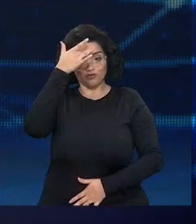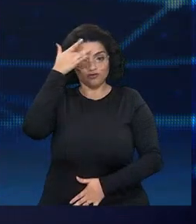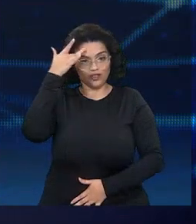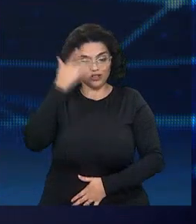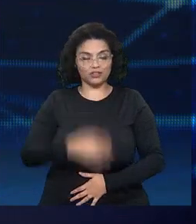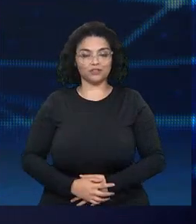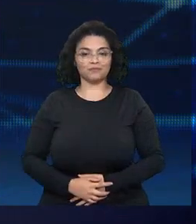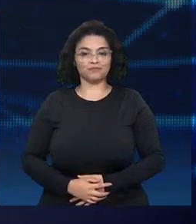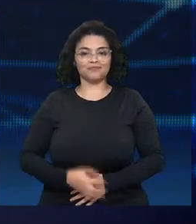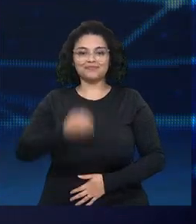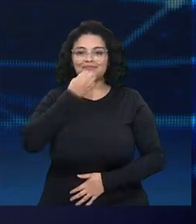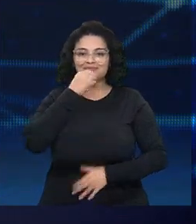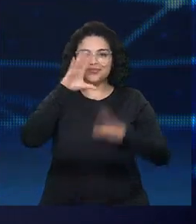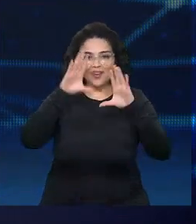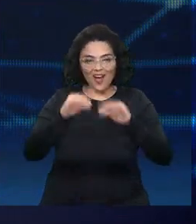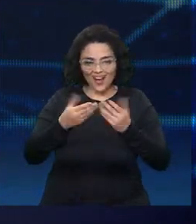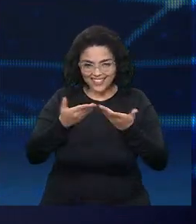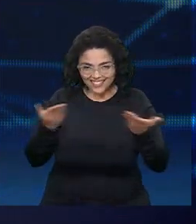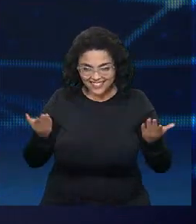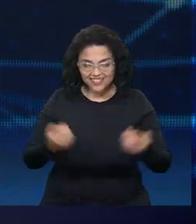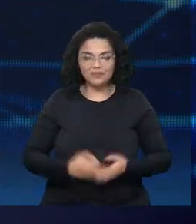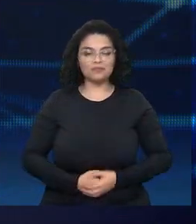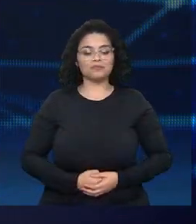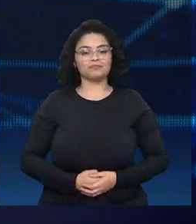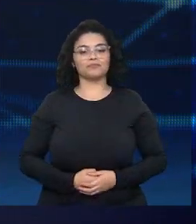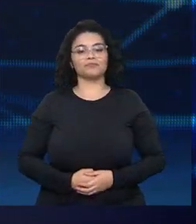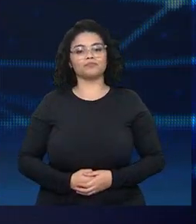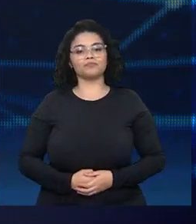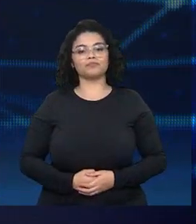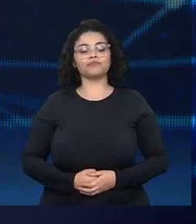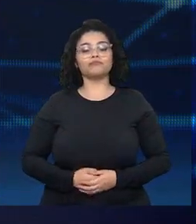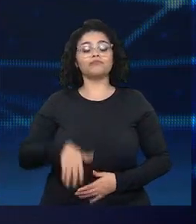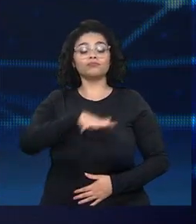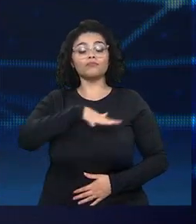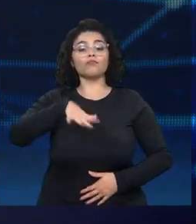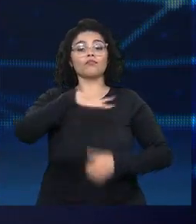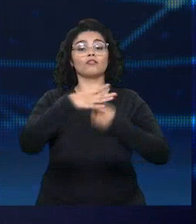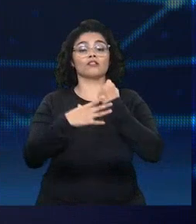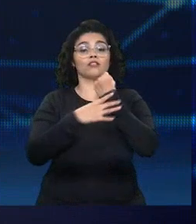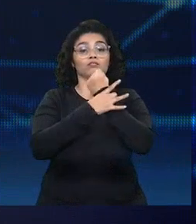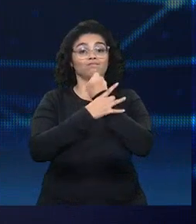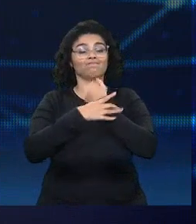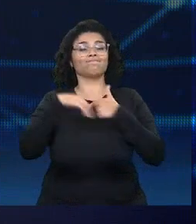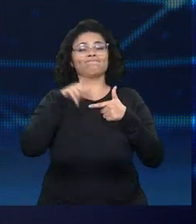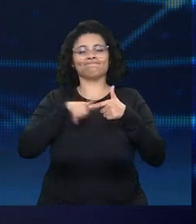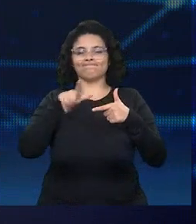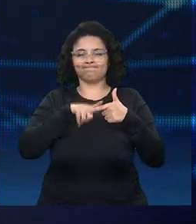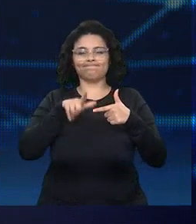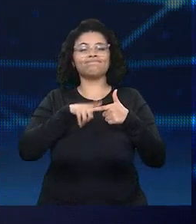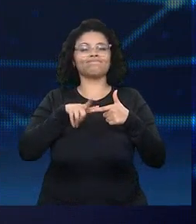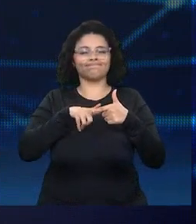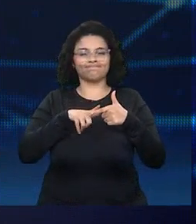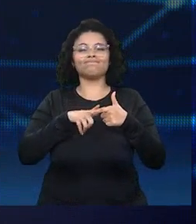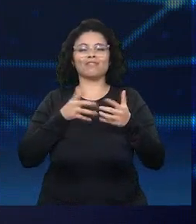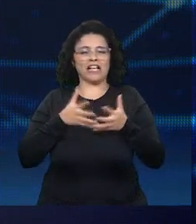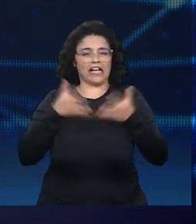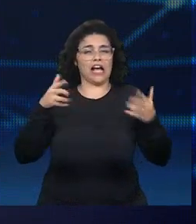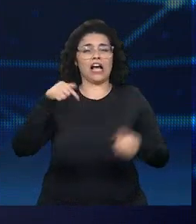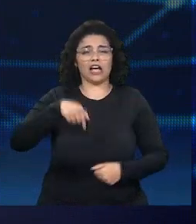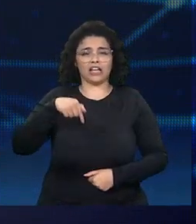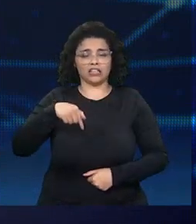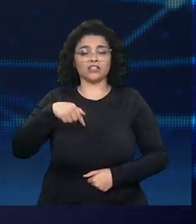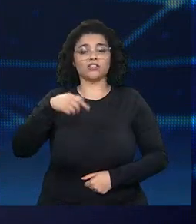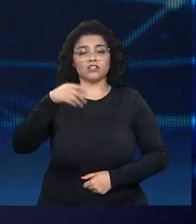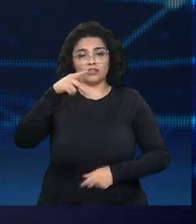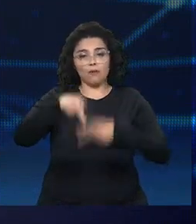Boa noite, Rodolfo. Boa noite aos candidatos. A minha pergunta é na área de segurança, de um problema que afeta enormemente a população de São